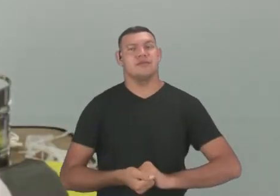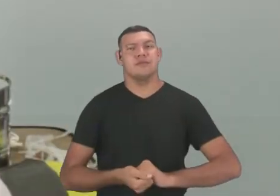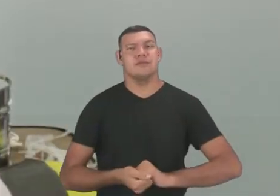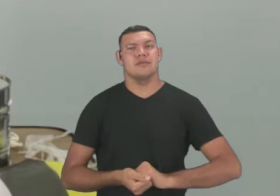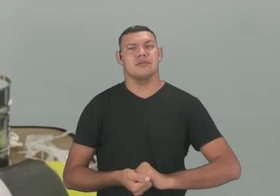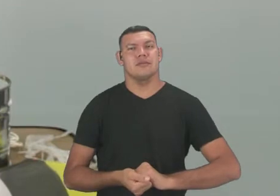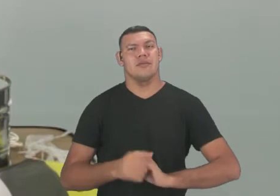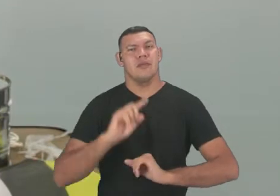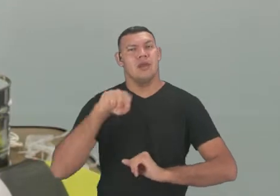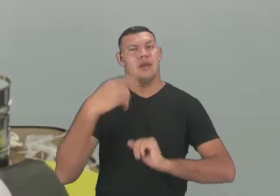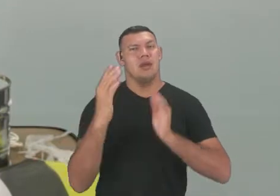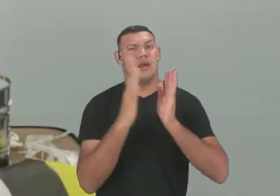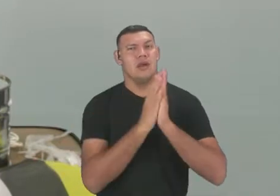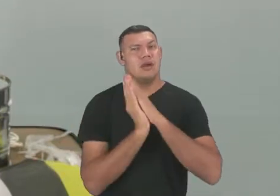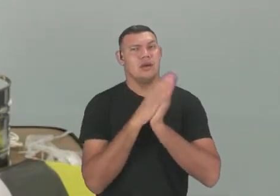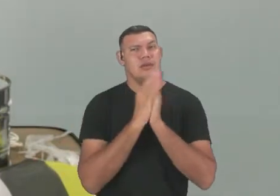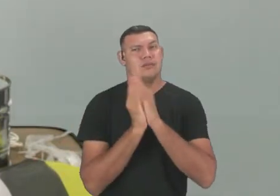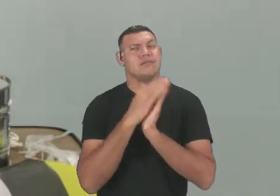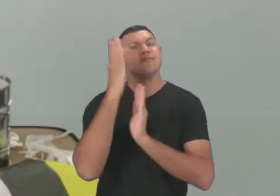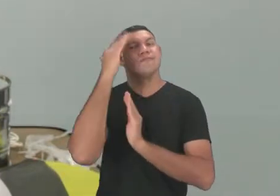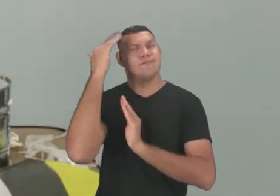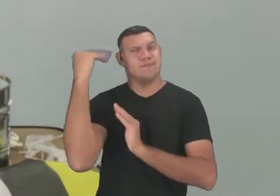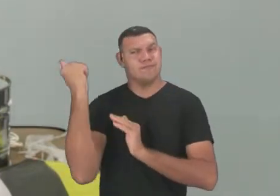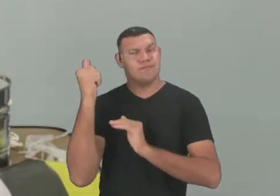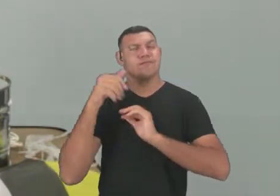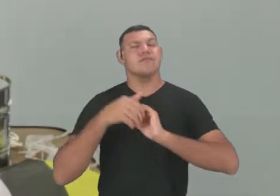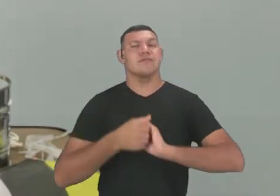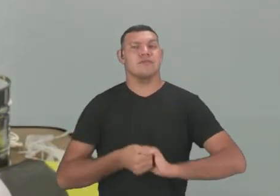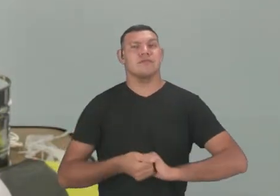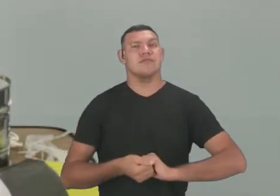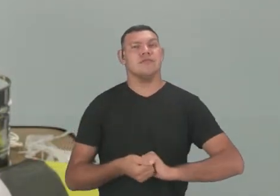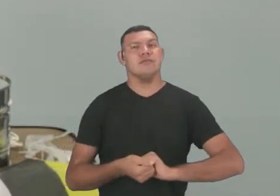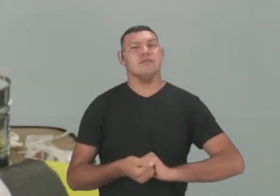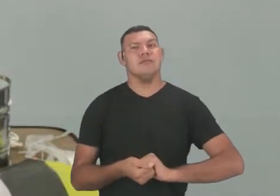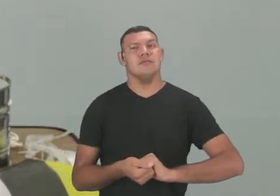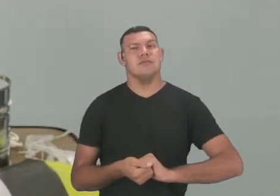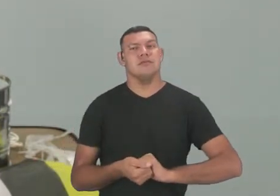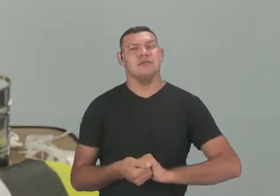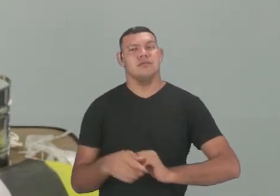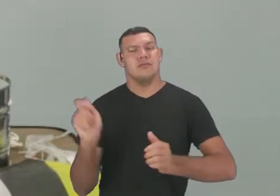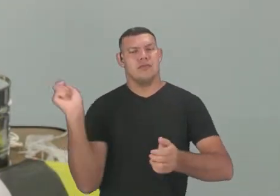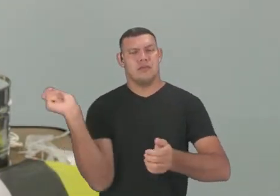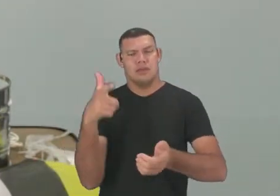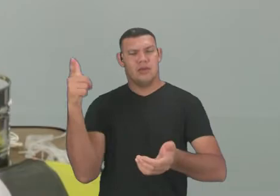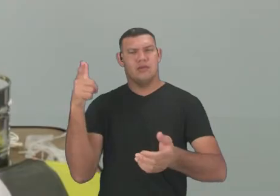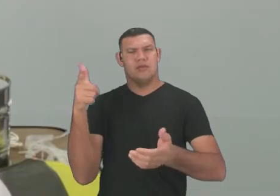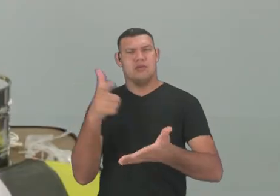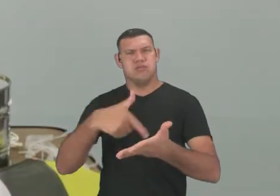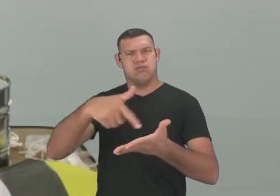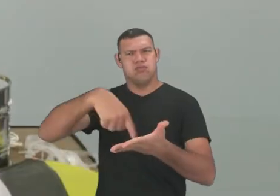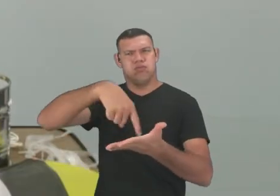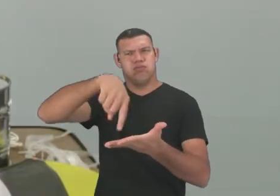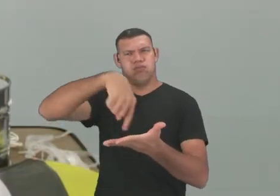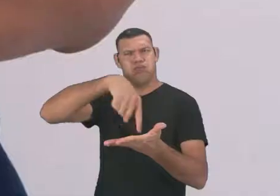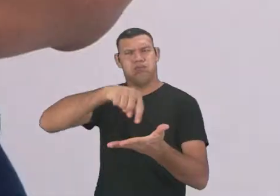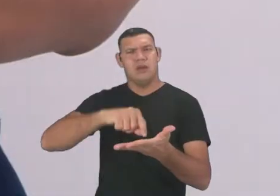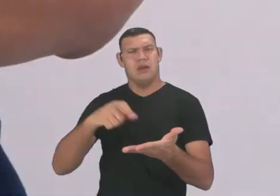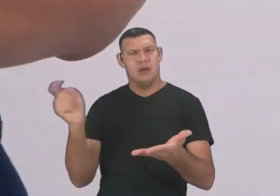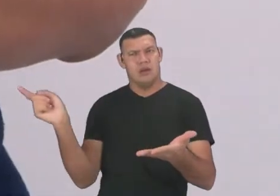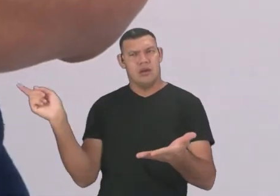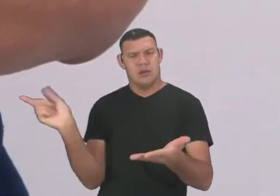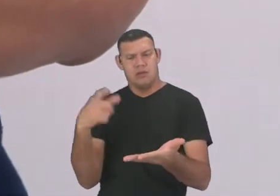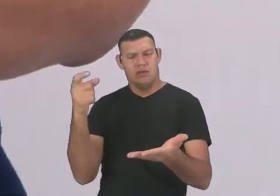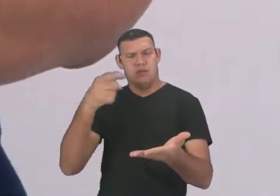Um outro brinquedo também muito antigo é o pião. O pião, ele é feito